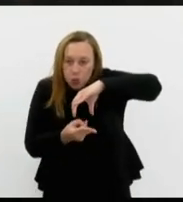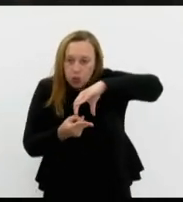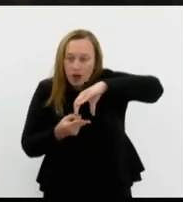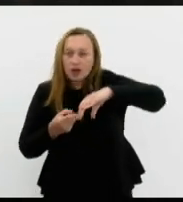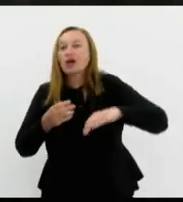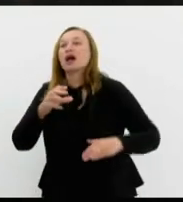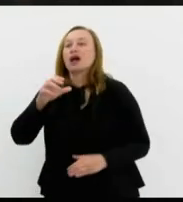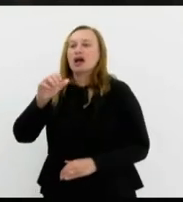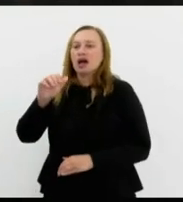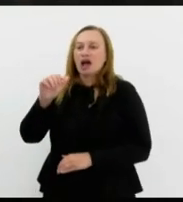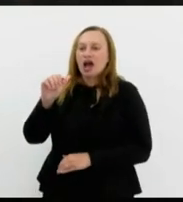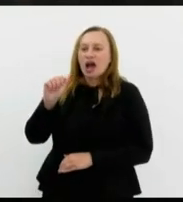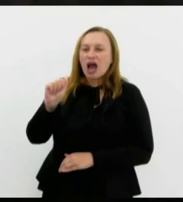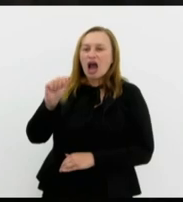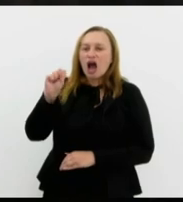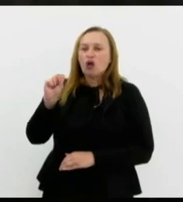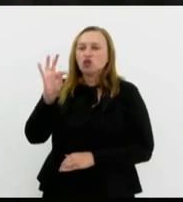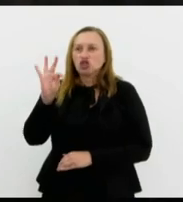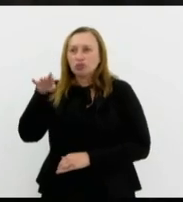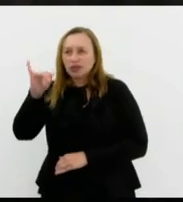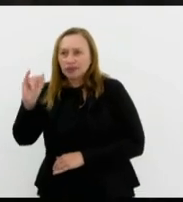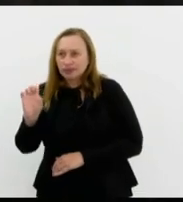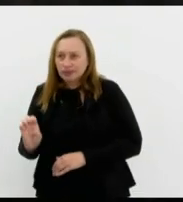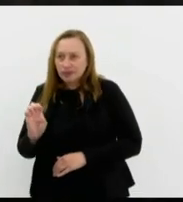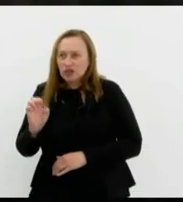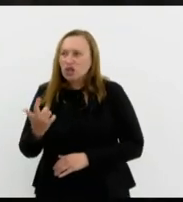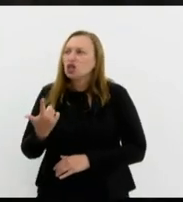em Treblinka em Dachau